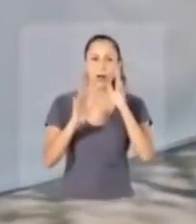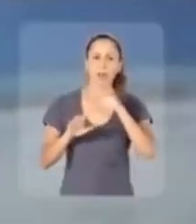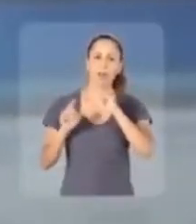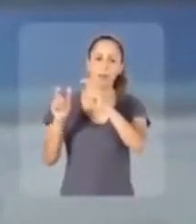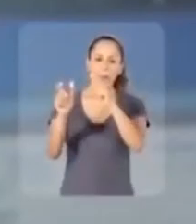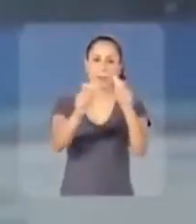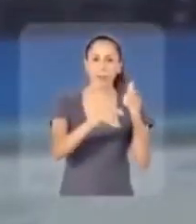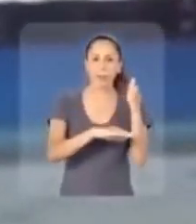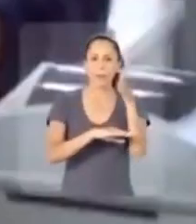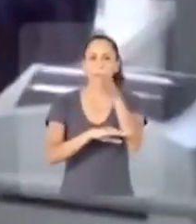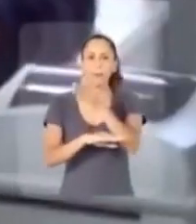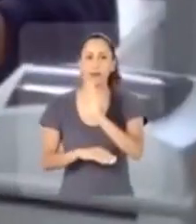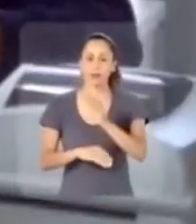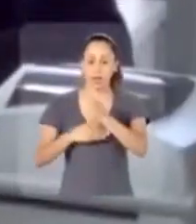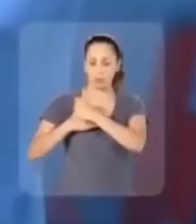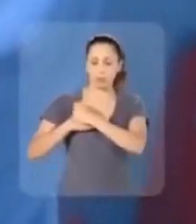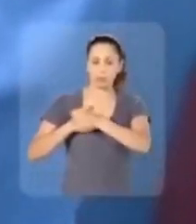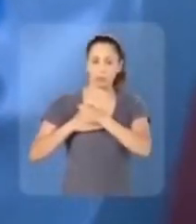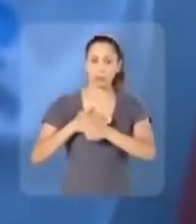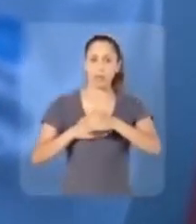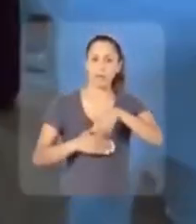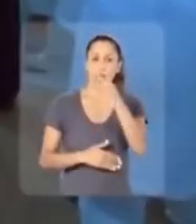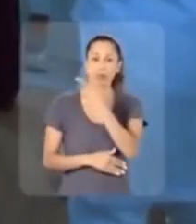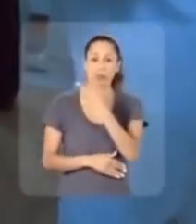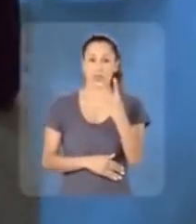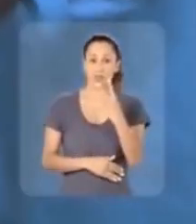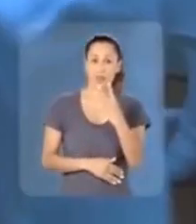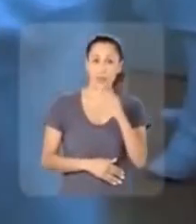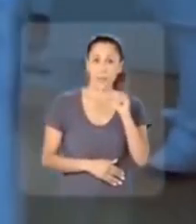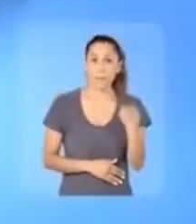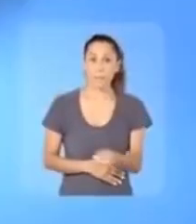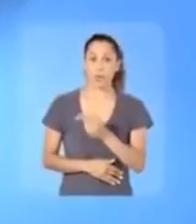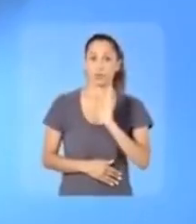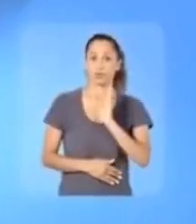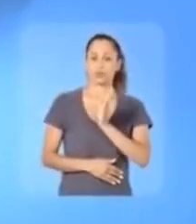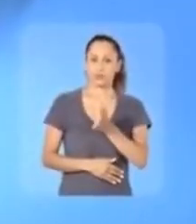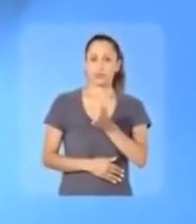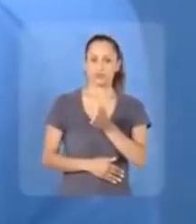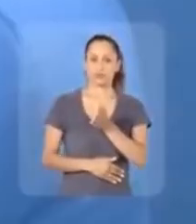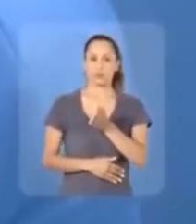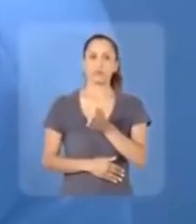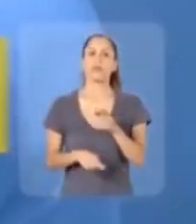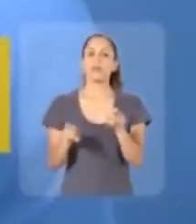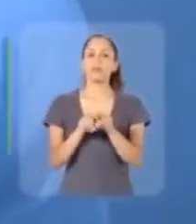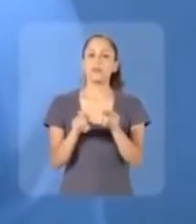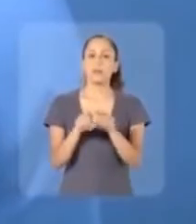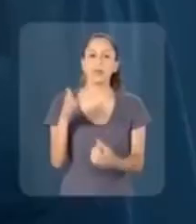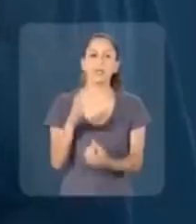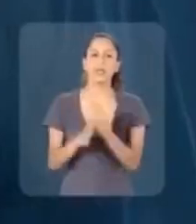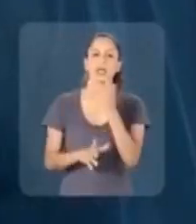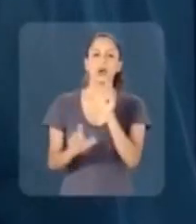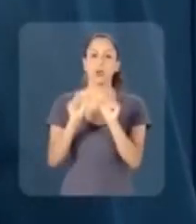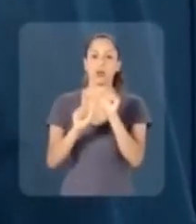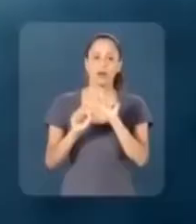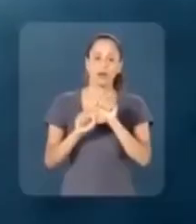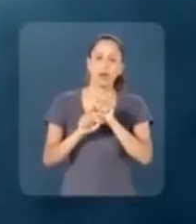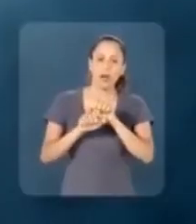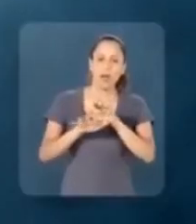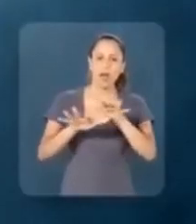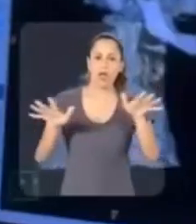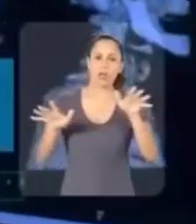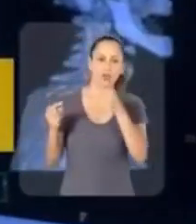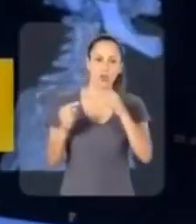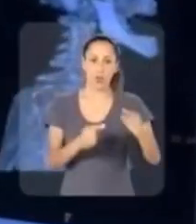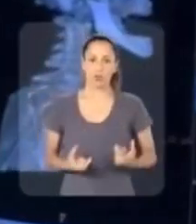Carretas que vão até os bairros e que já realizaram mais de 223 mil mamografias. Geraldo também